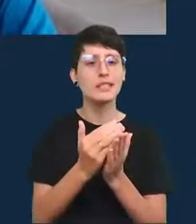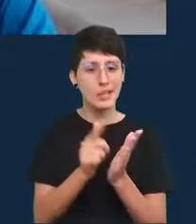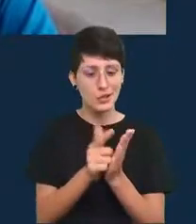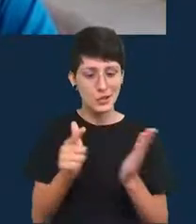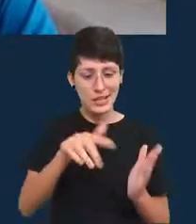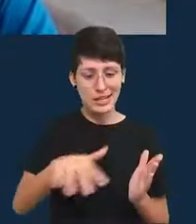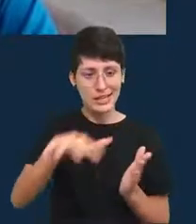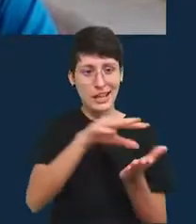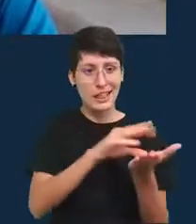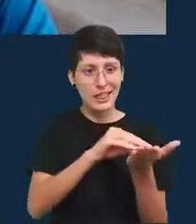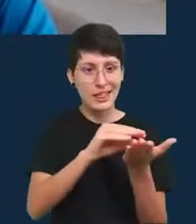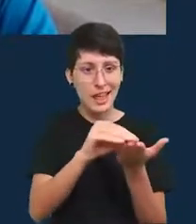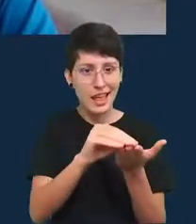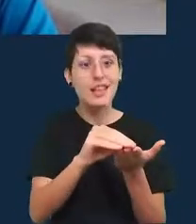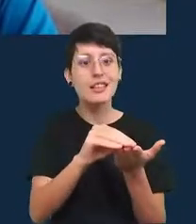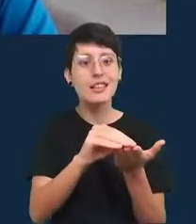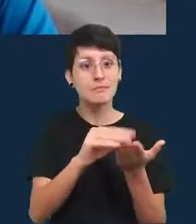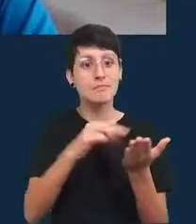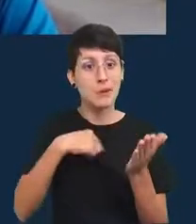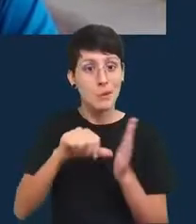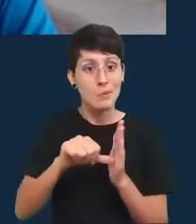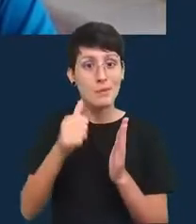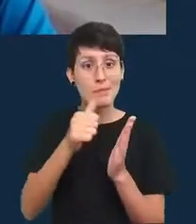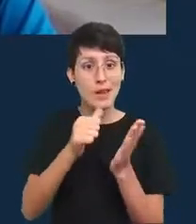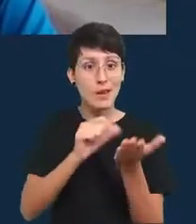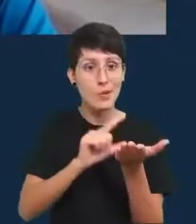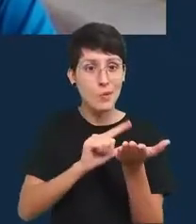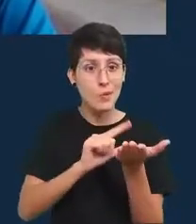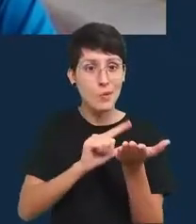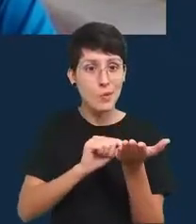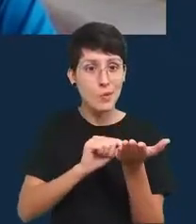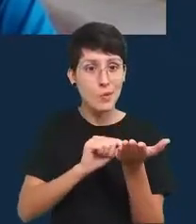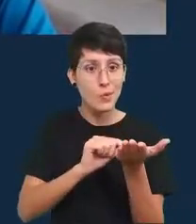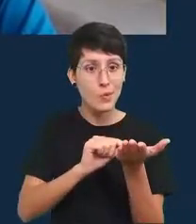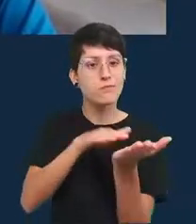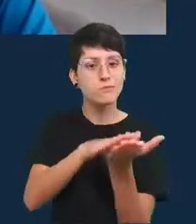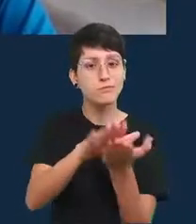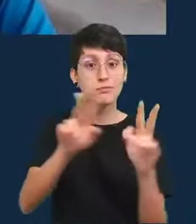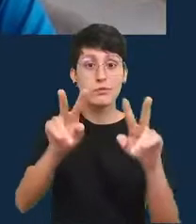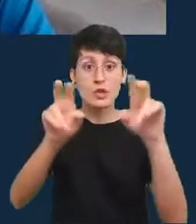e o meu primeiro artigo foi sobre a epidemia